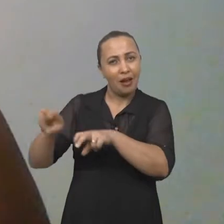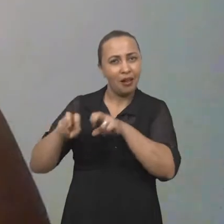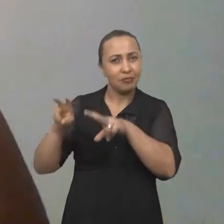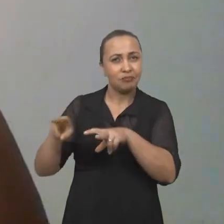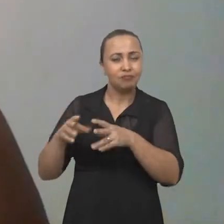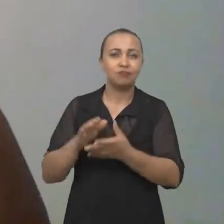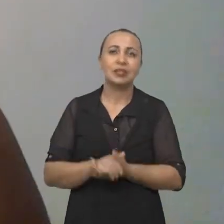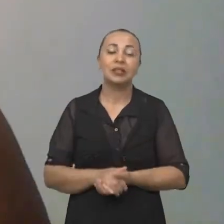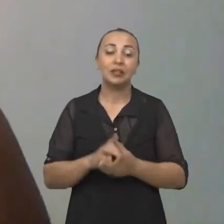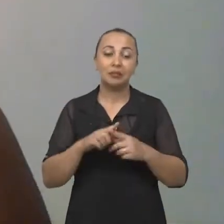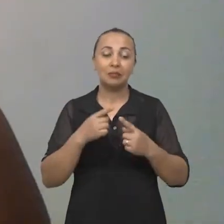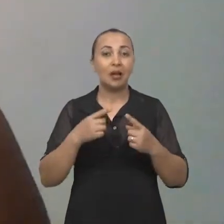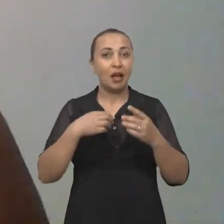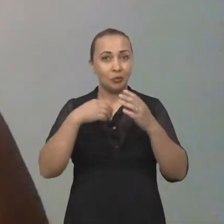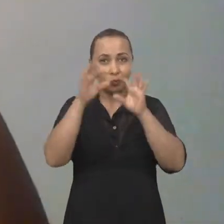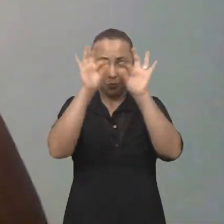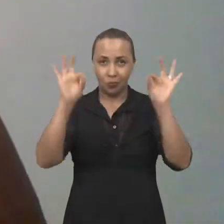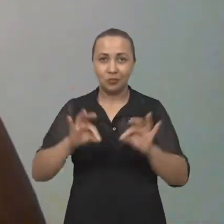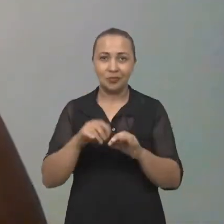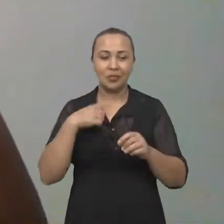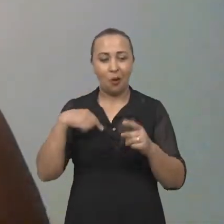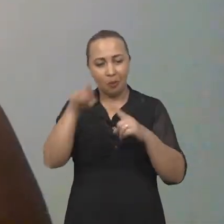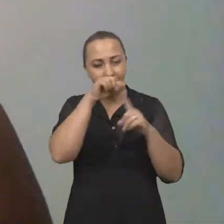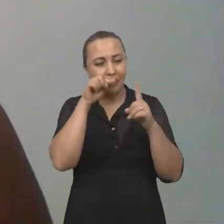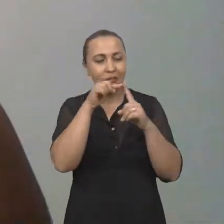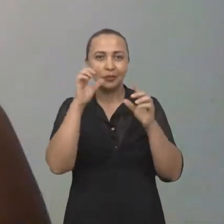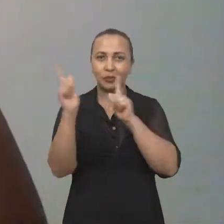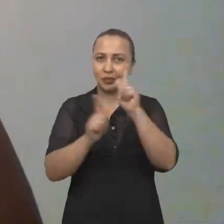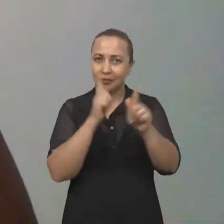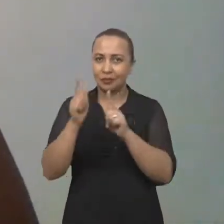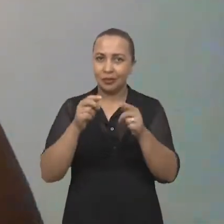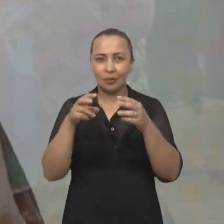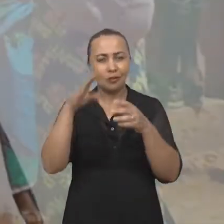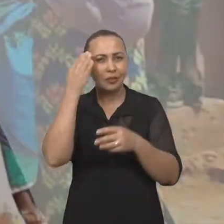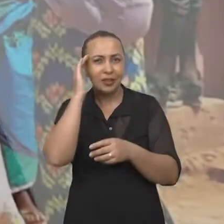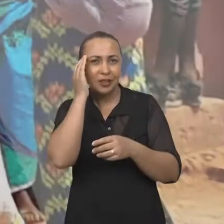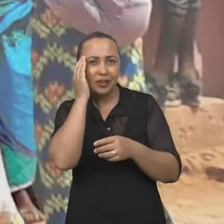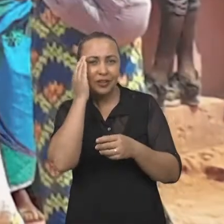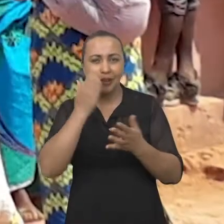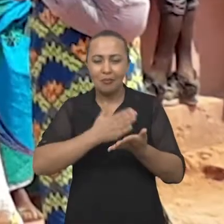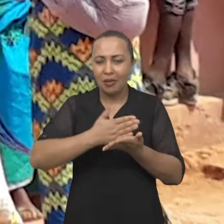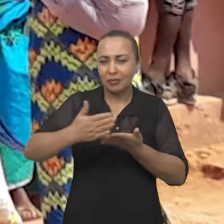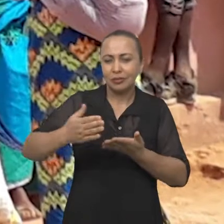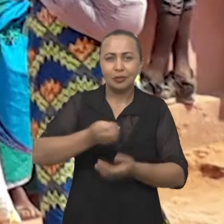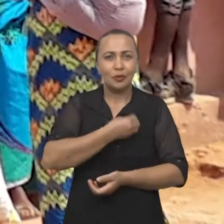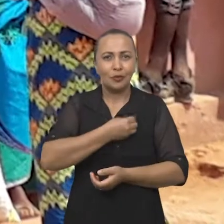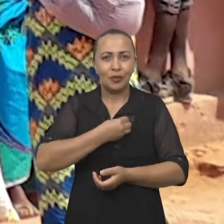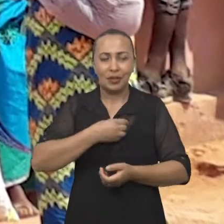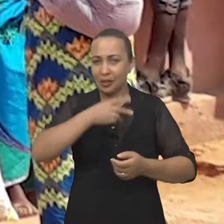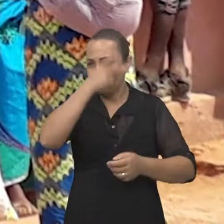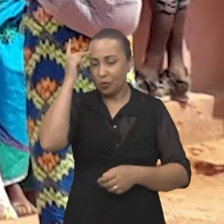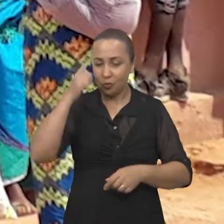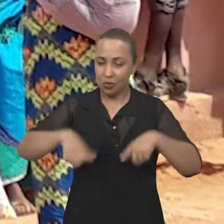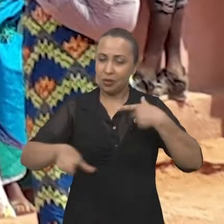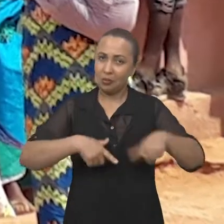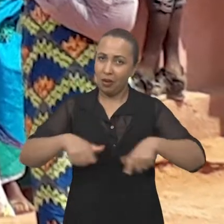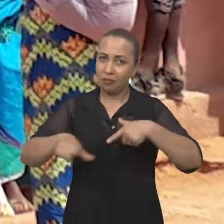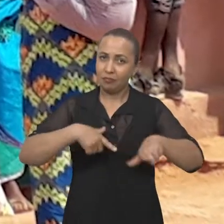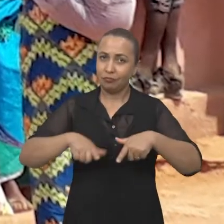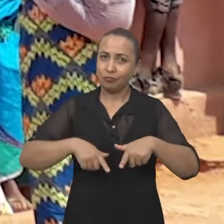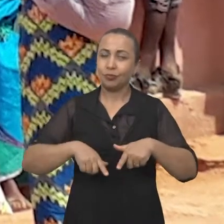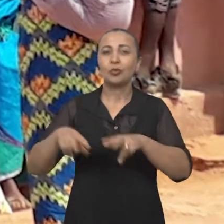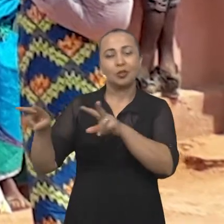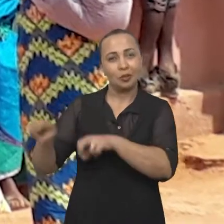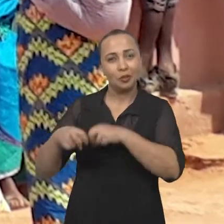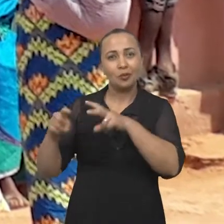tem um objetivo geral de compreender, a partir da trajetória de vida de trabalhadores e trabalhadoras rurais,